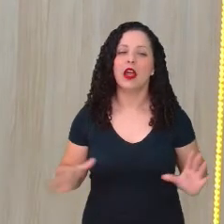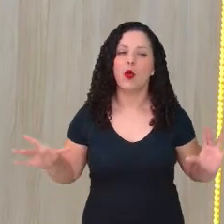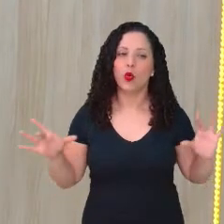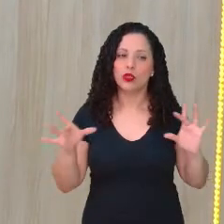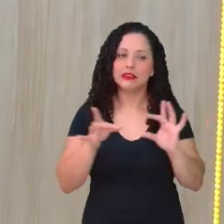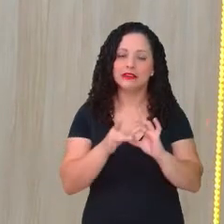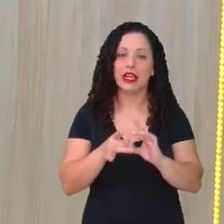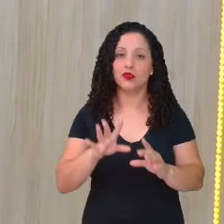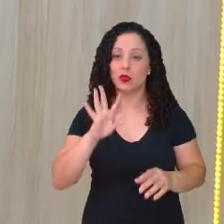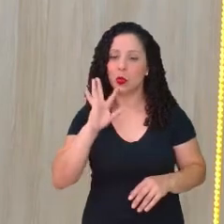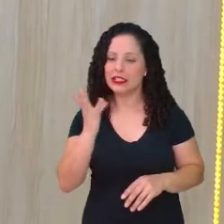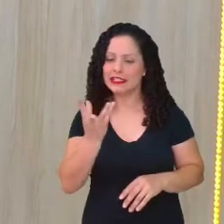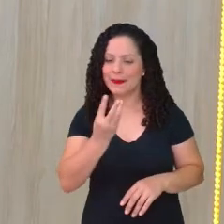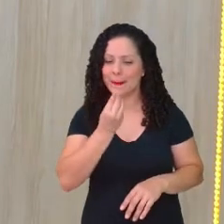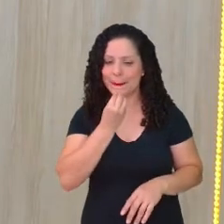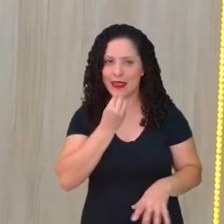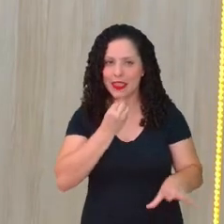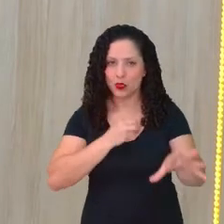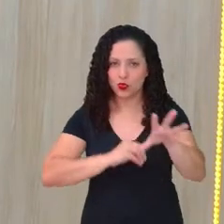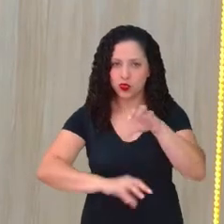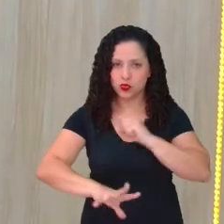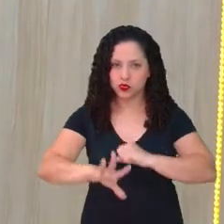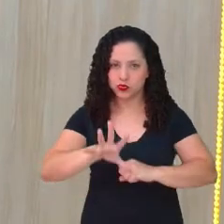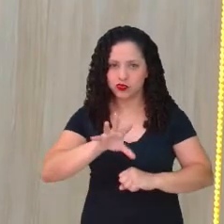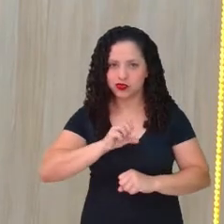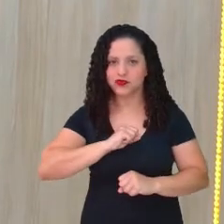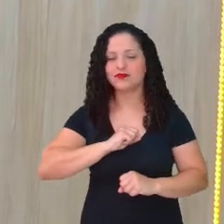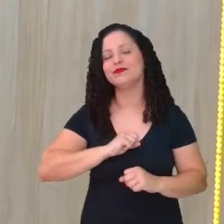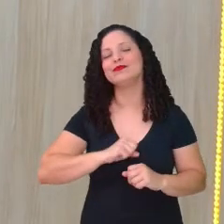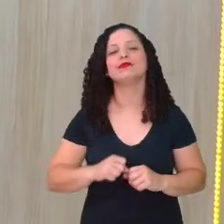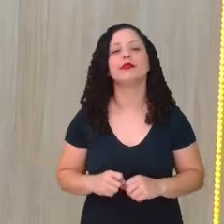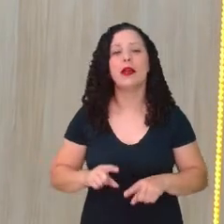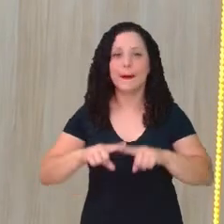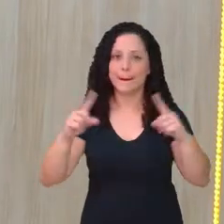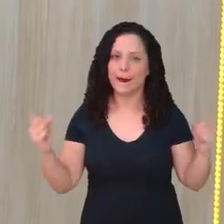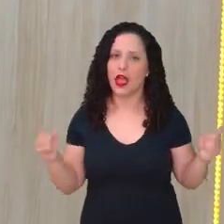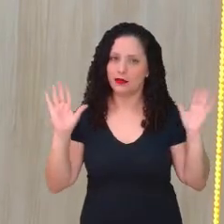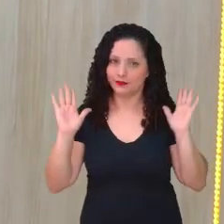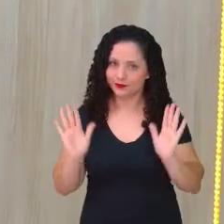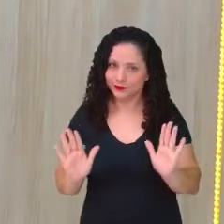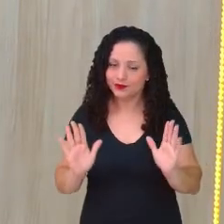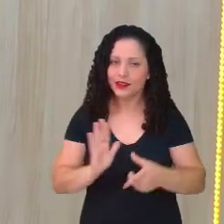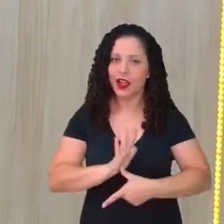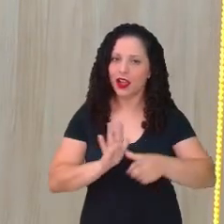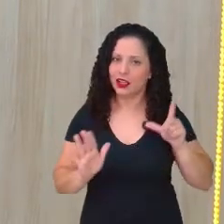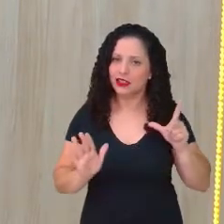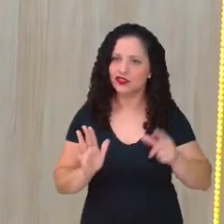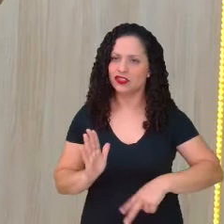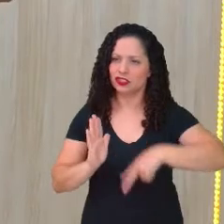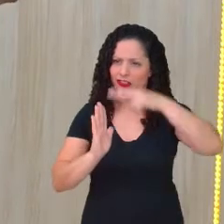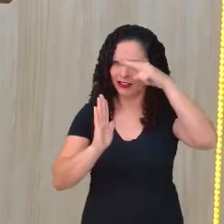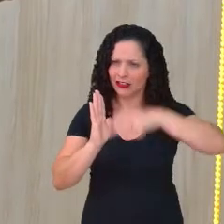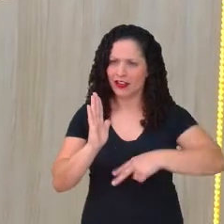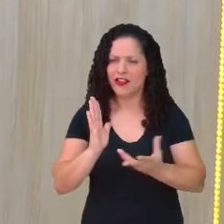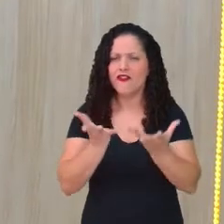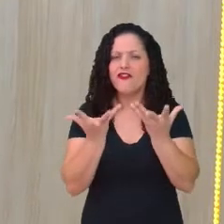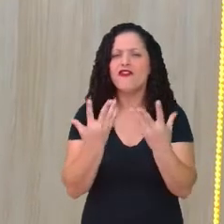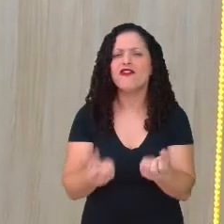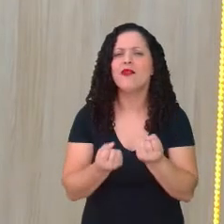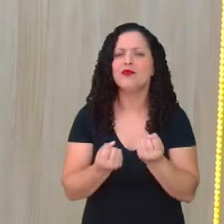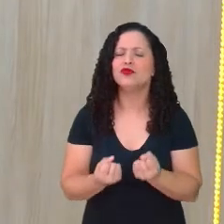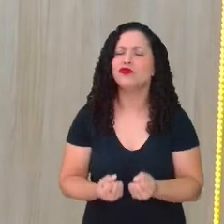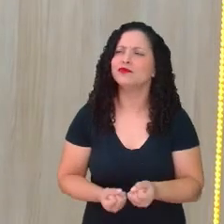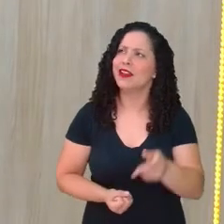com o conhecimento. Então, vamos lá. Antes de ler, vamos conhecer ou lembrar, não é? Quem é essa